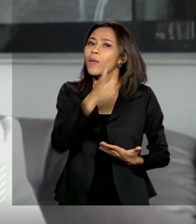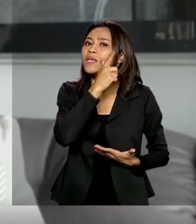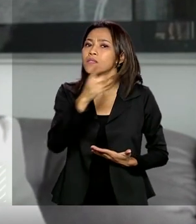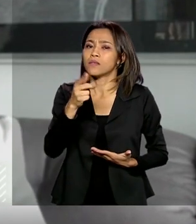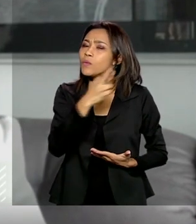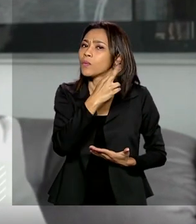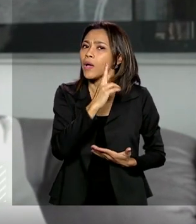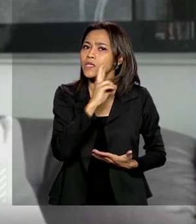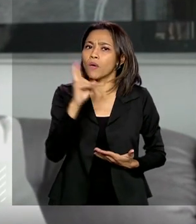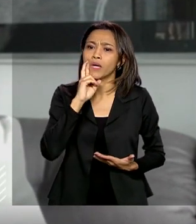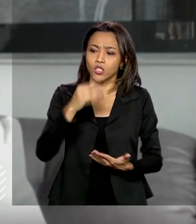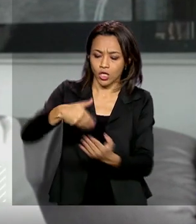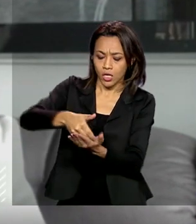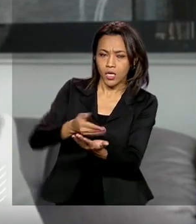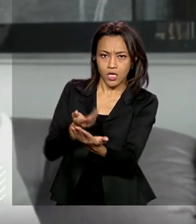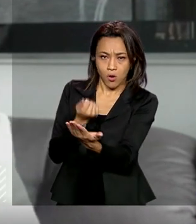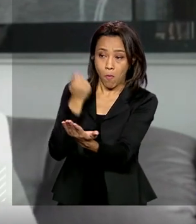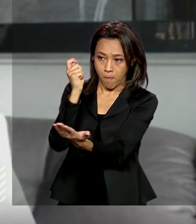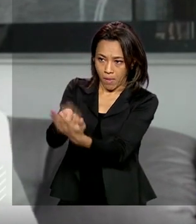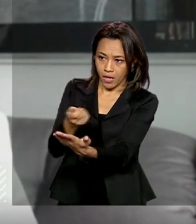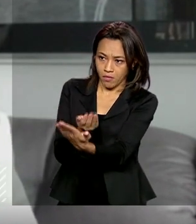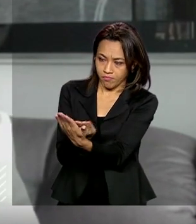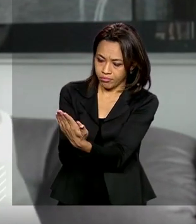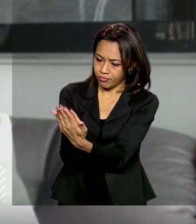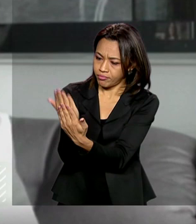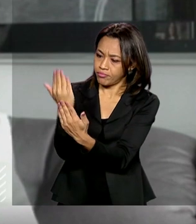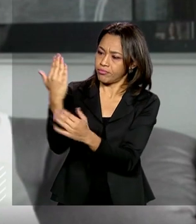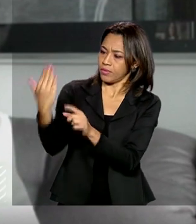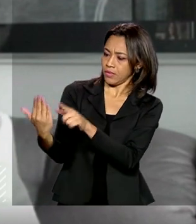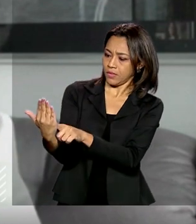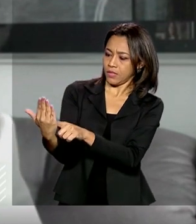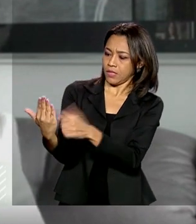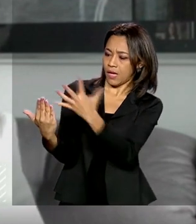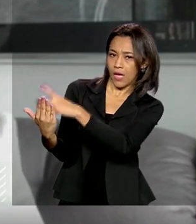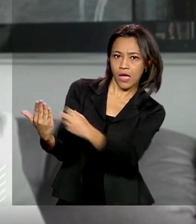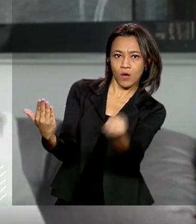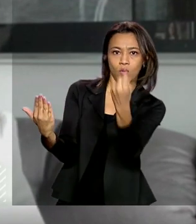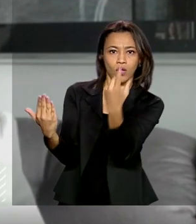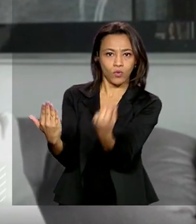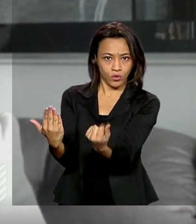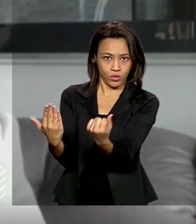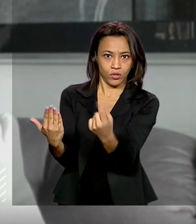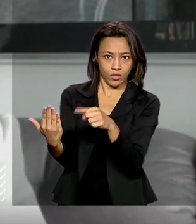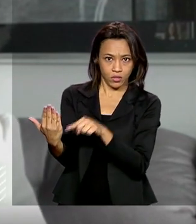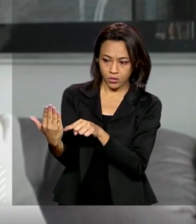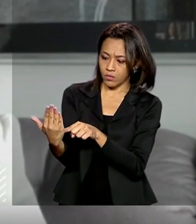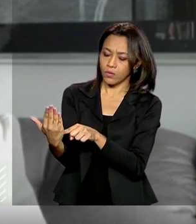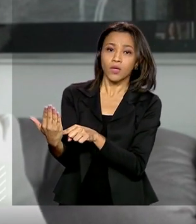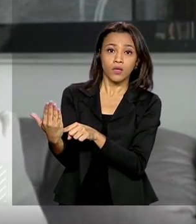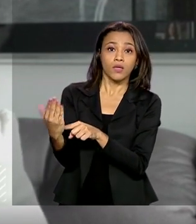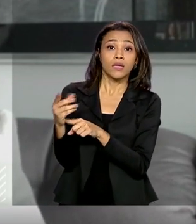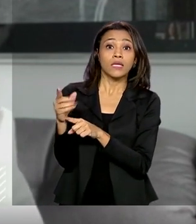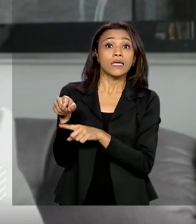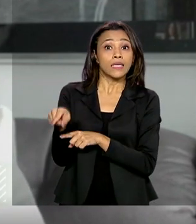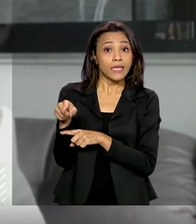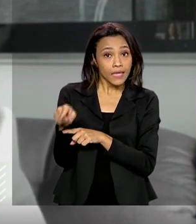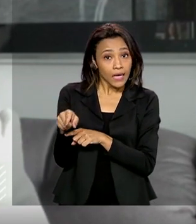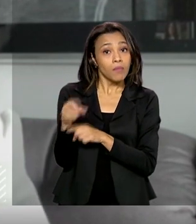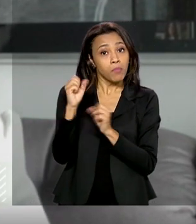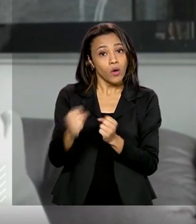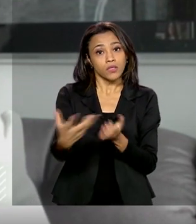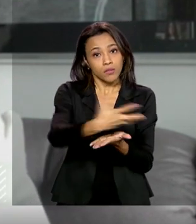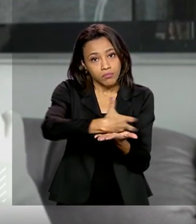não emitiu o documento fiscal, dizendo ali que ele recolheu a CBS, que aquela plataforma de onde eu comprei, faça esse